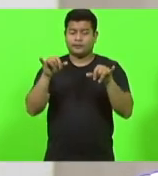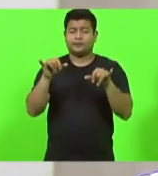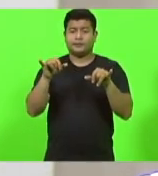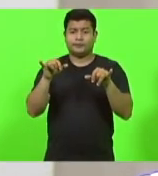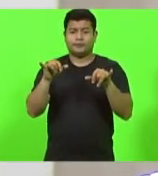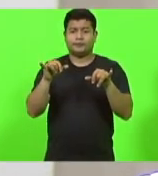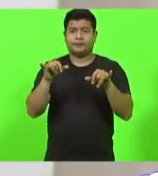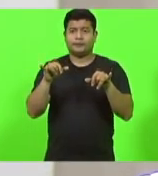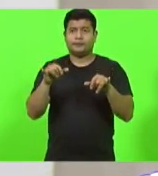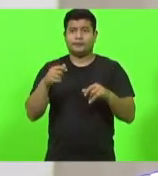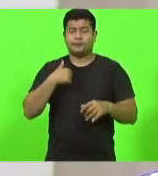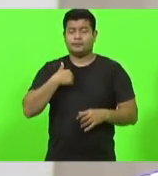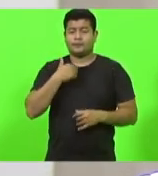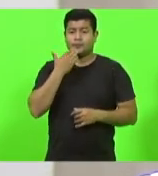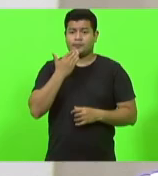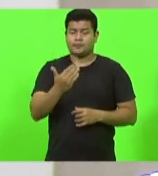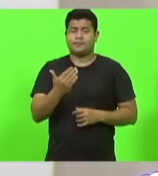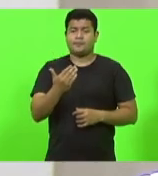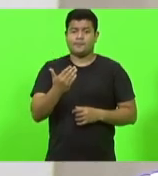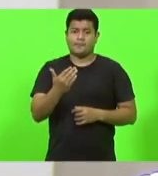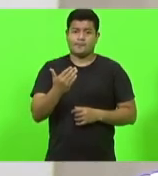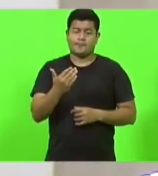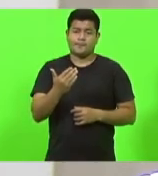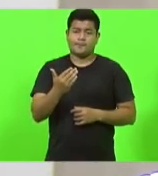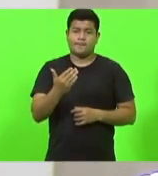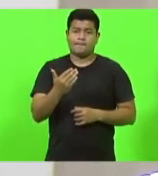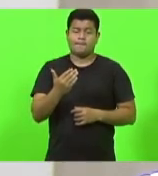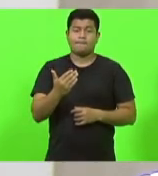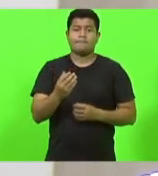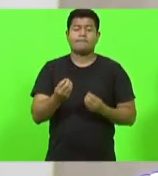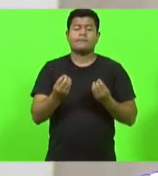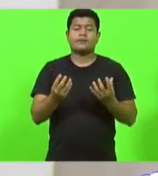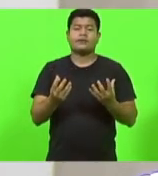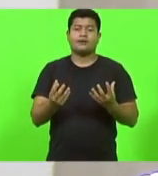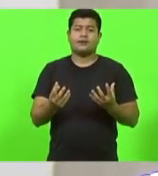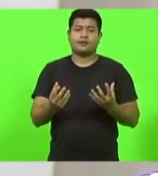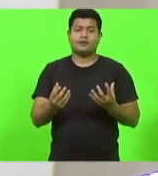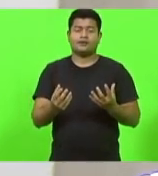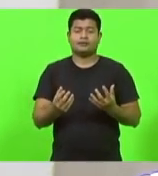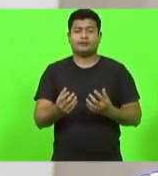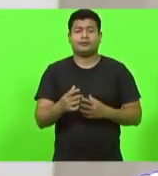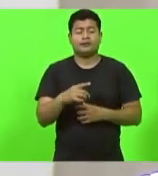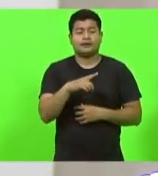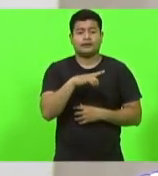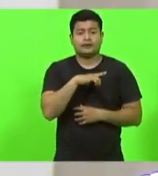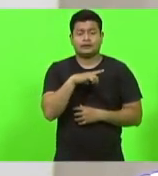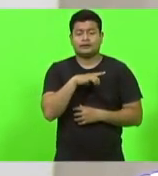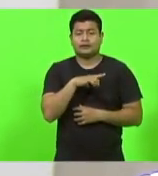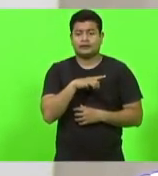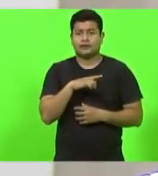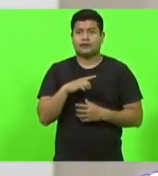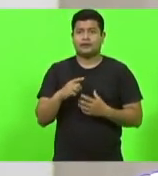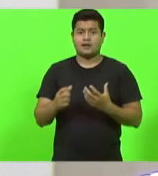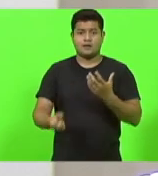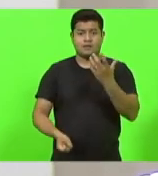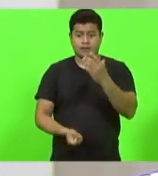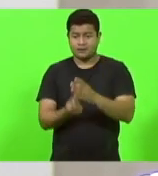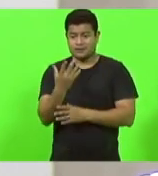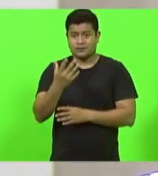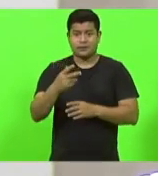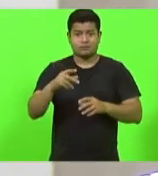meu apelo para que se construam políticas